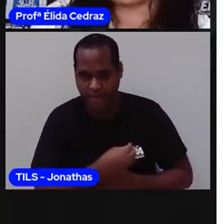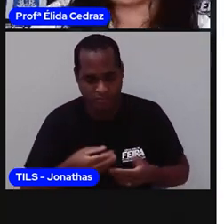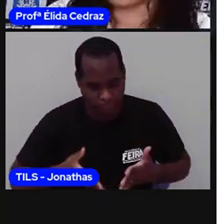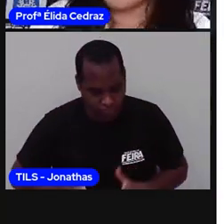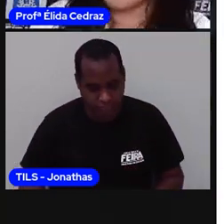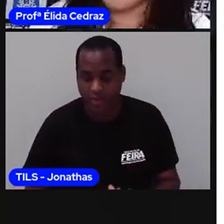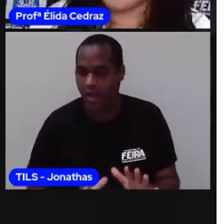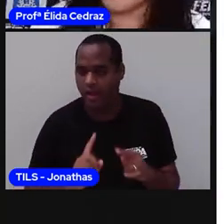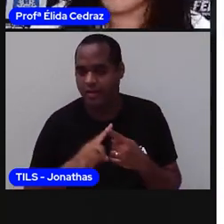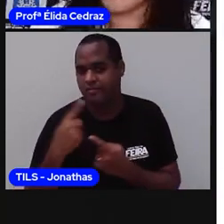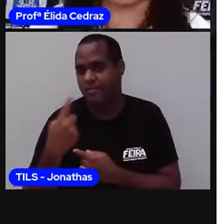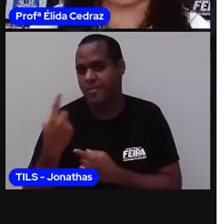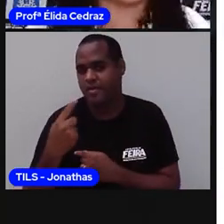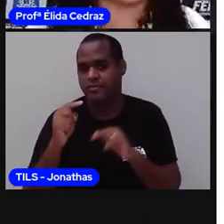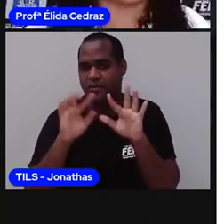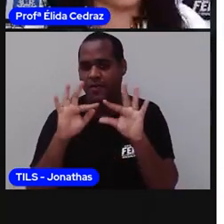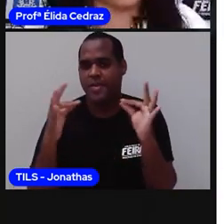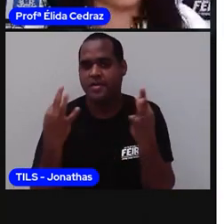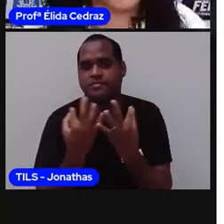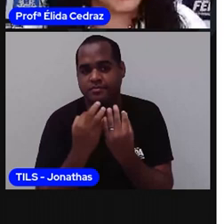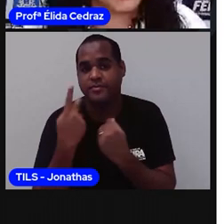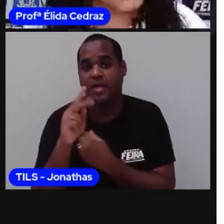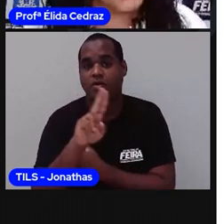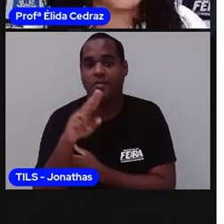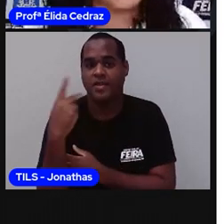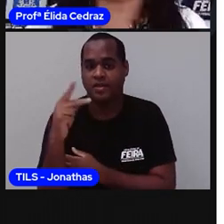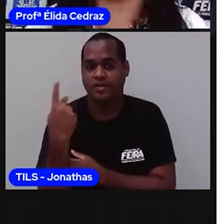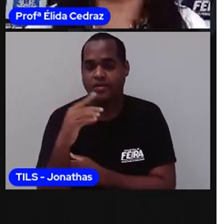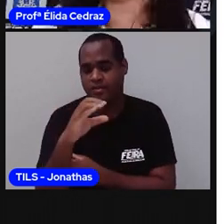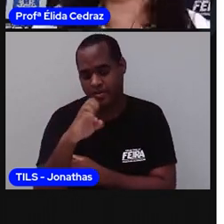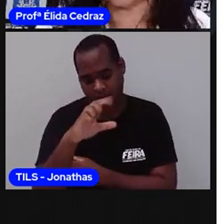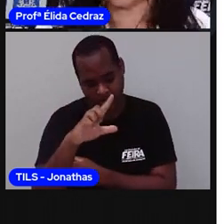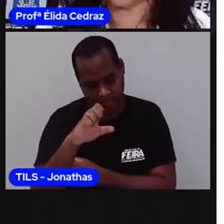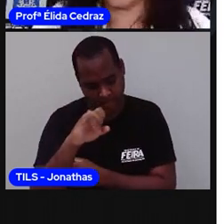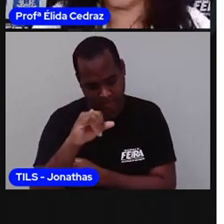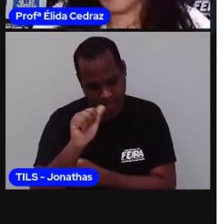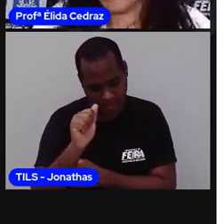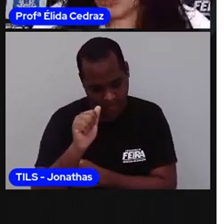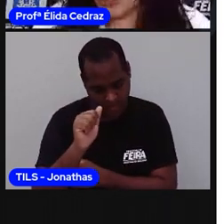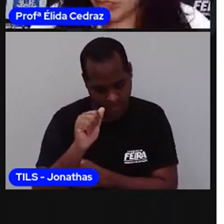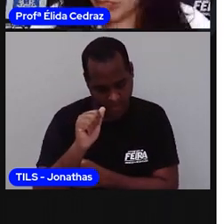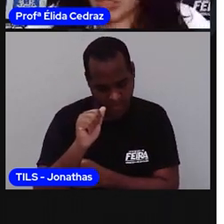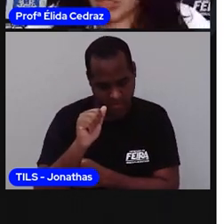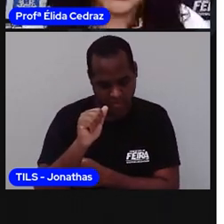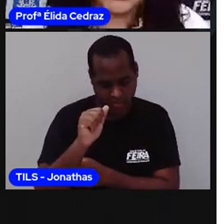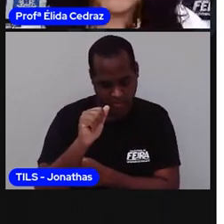herança. A primeira herança da família, que foi o nome dela escolhido. E o sobrenome.